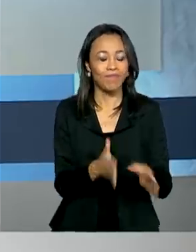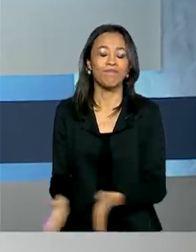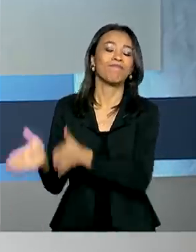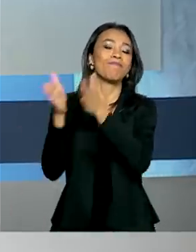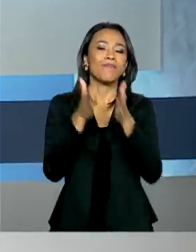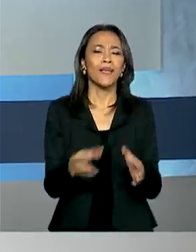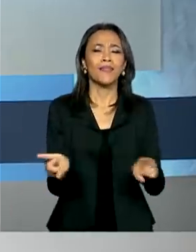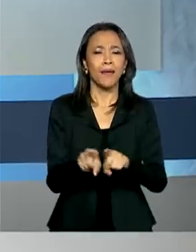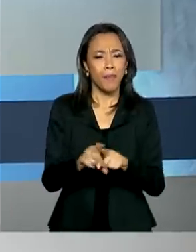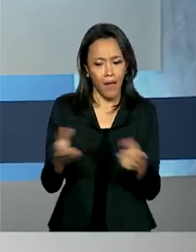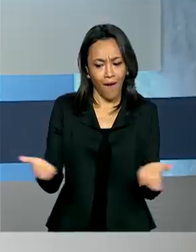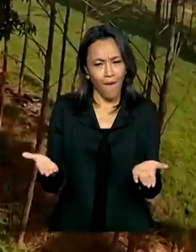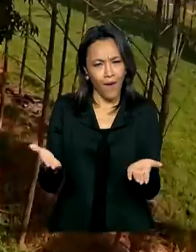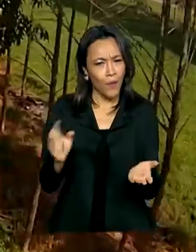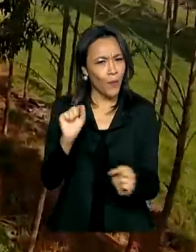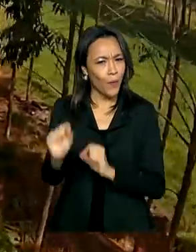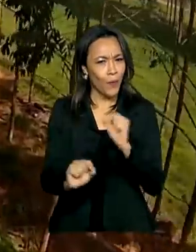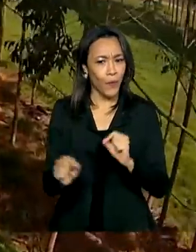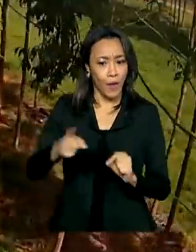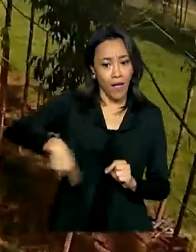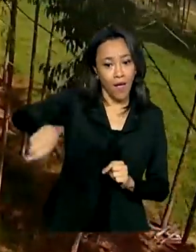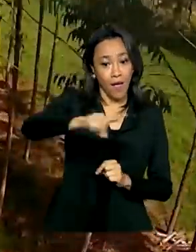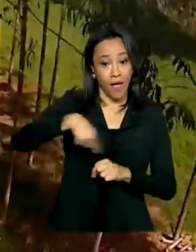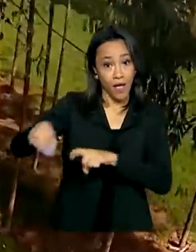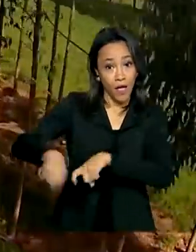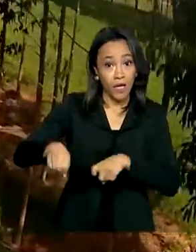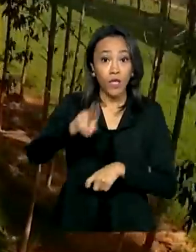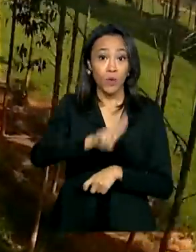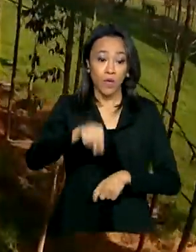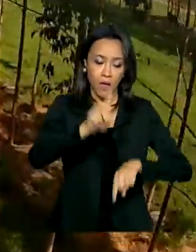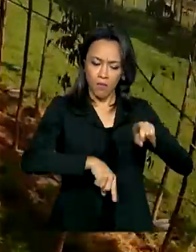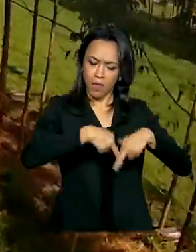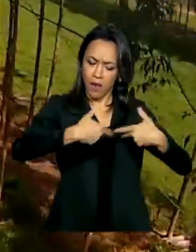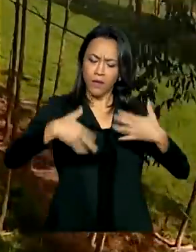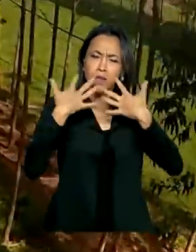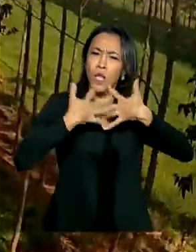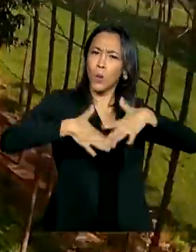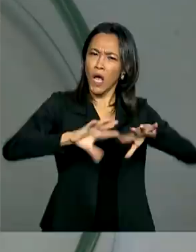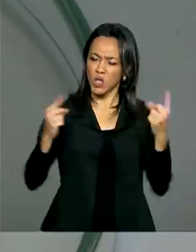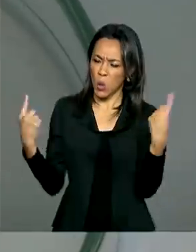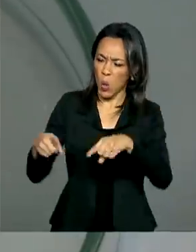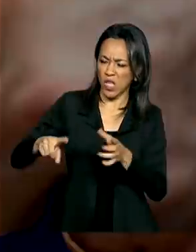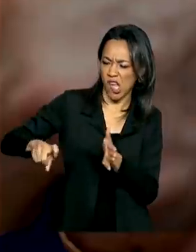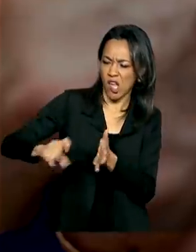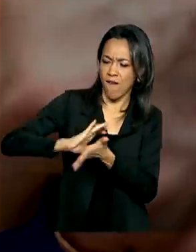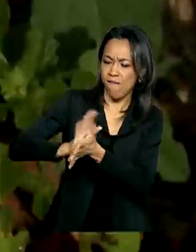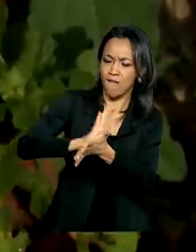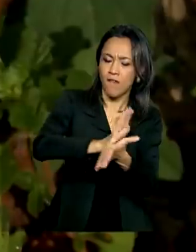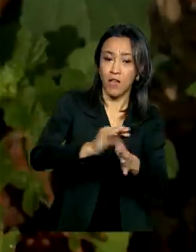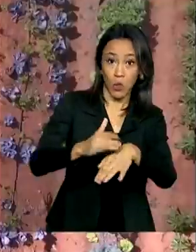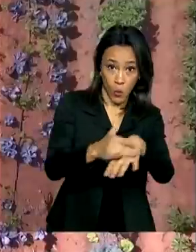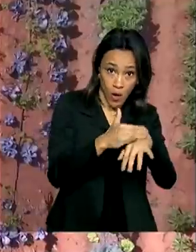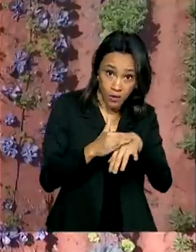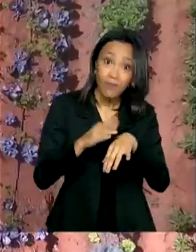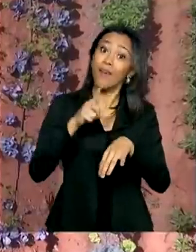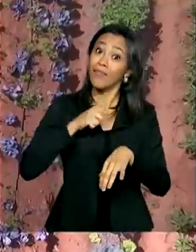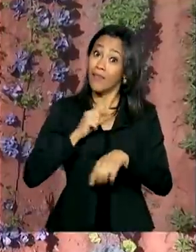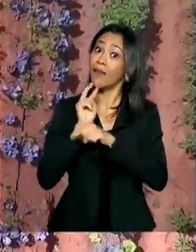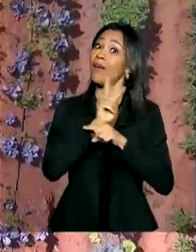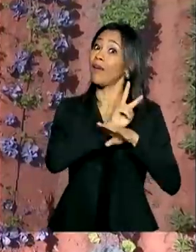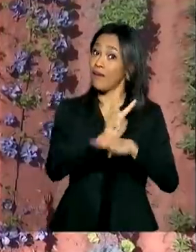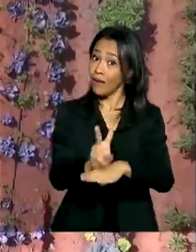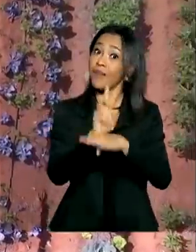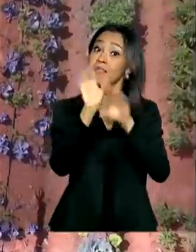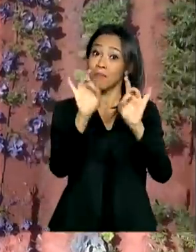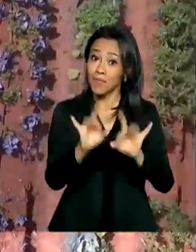veja também, a partir de agora, agricultores que usarem produtos naturais para combater pragas e doenças terão crédito especial